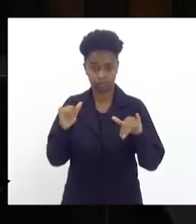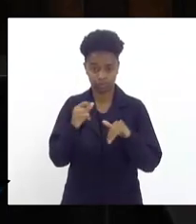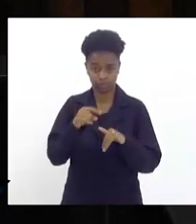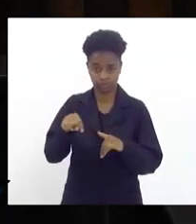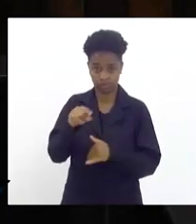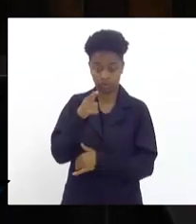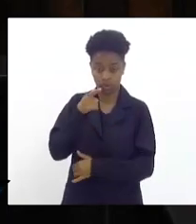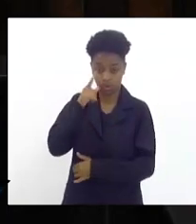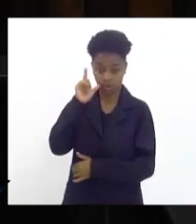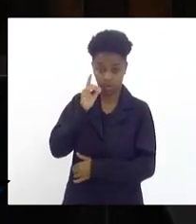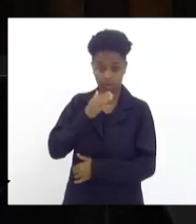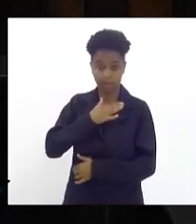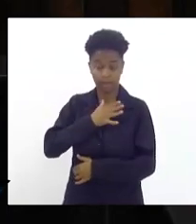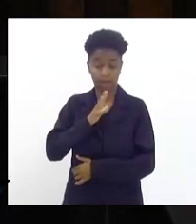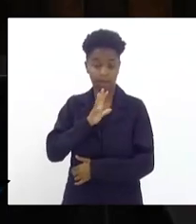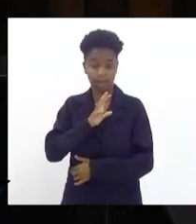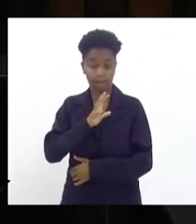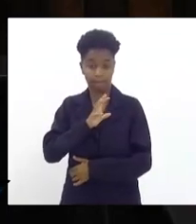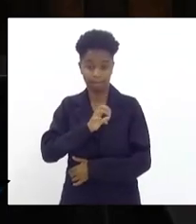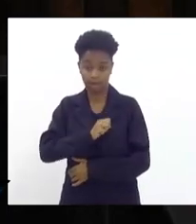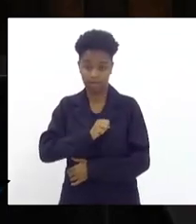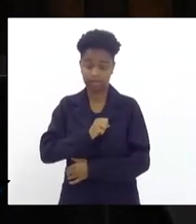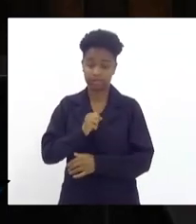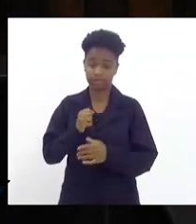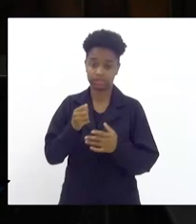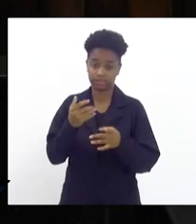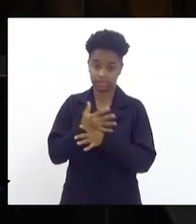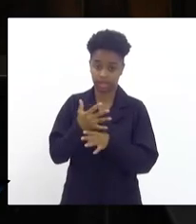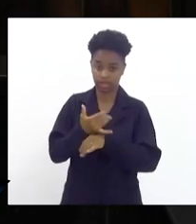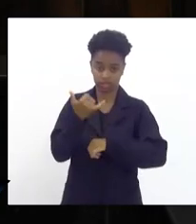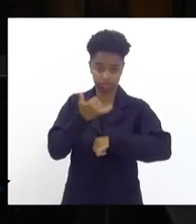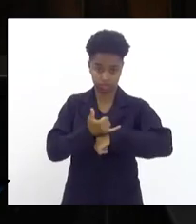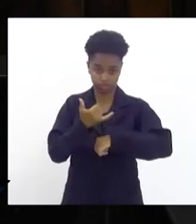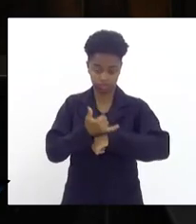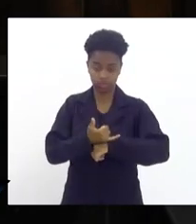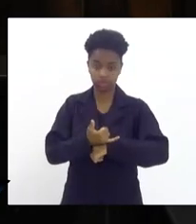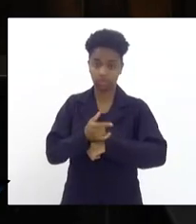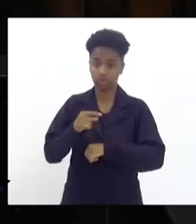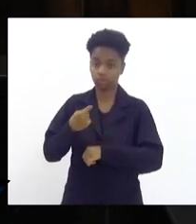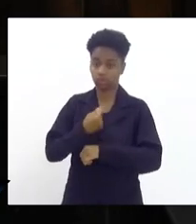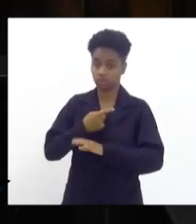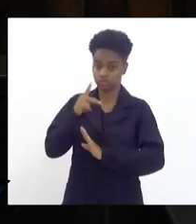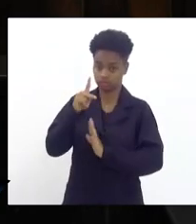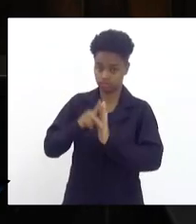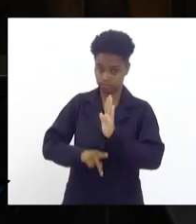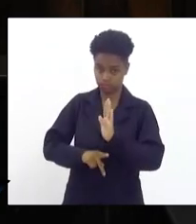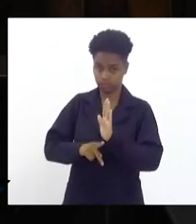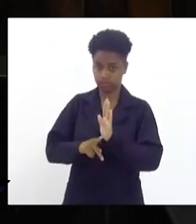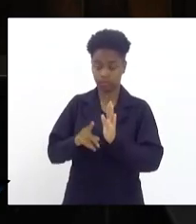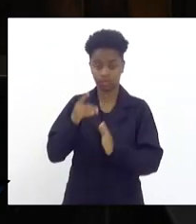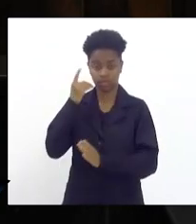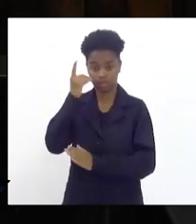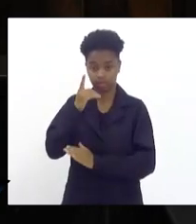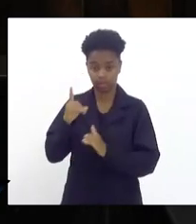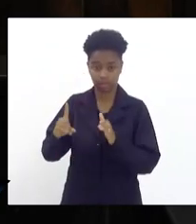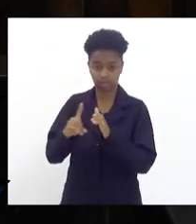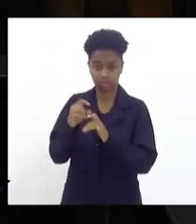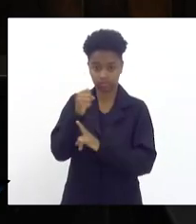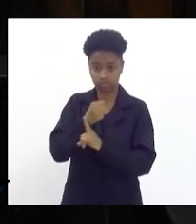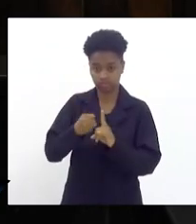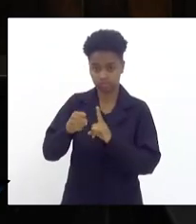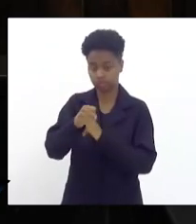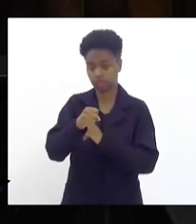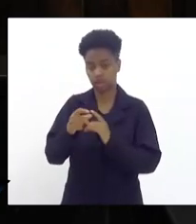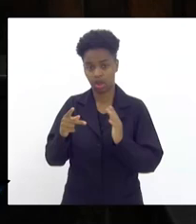na minha querida e amada cidade de Volta Redonda, o nosso projeto deputado na sua cidade esteve